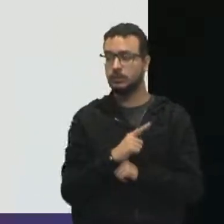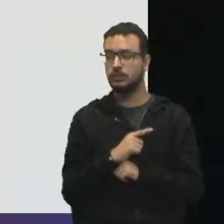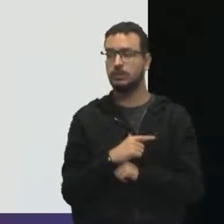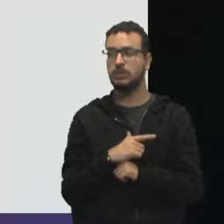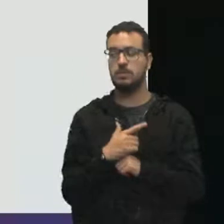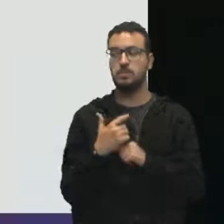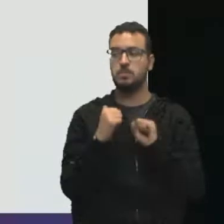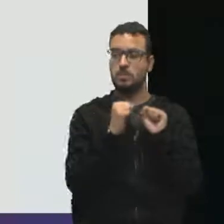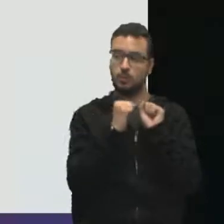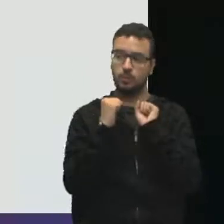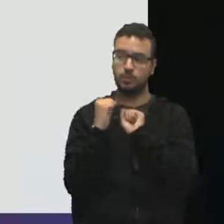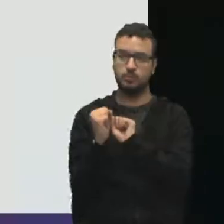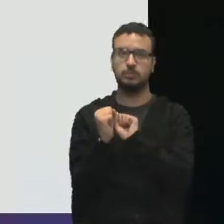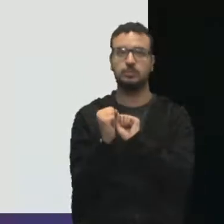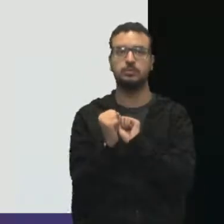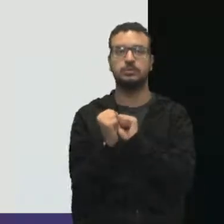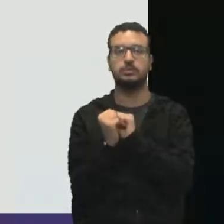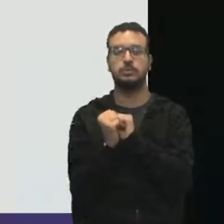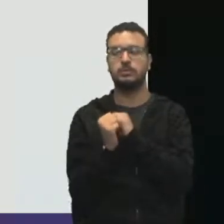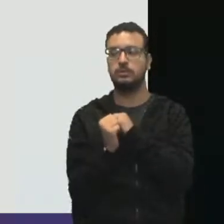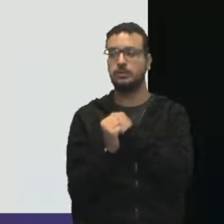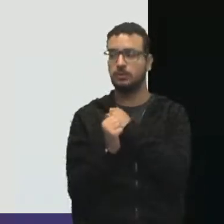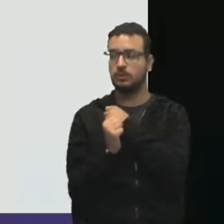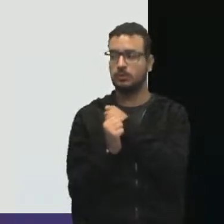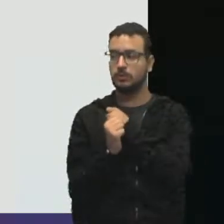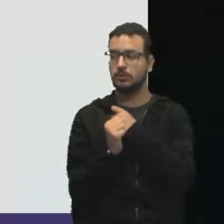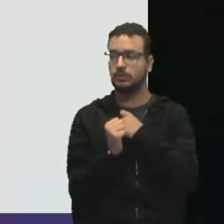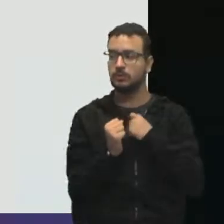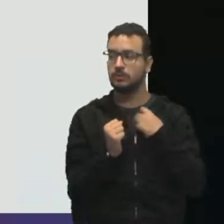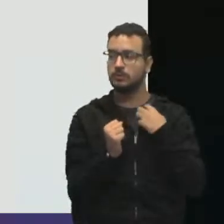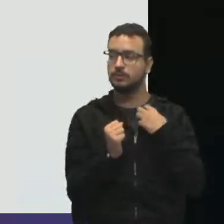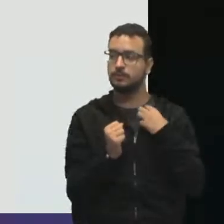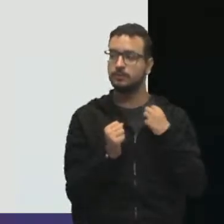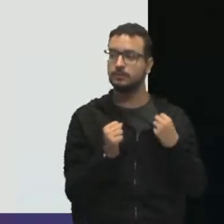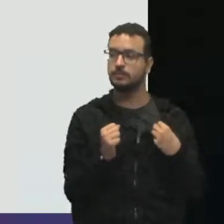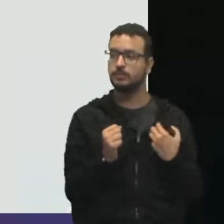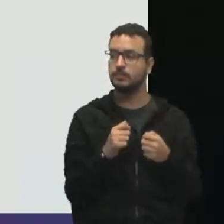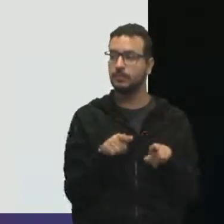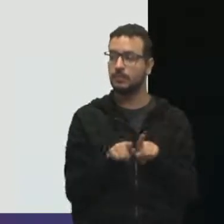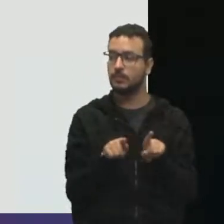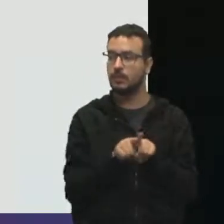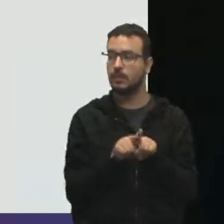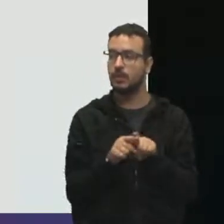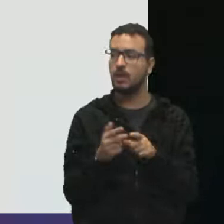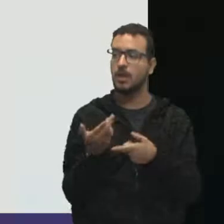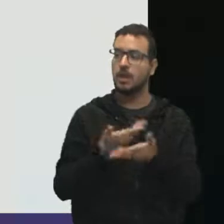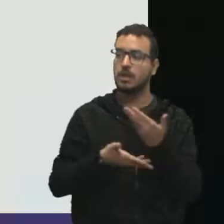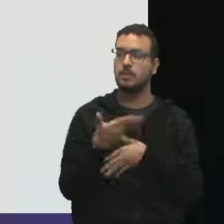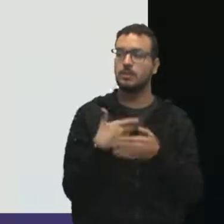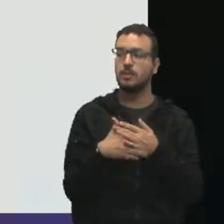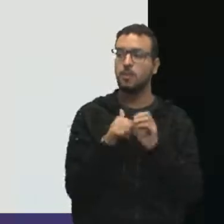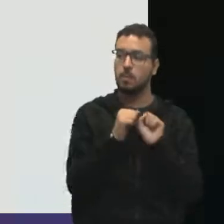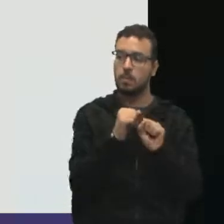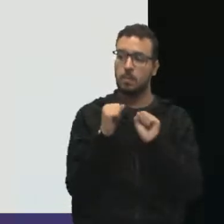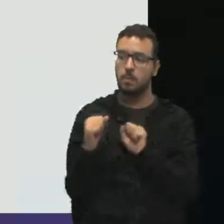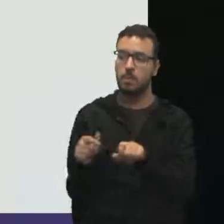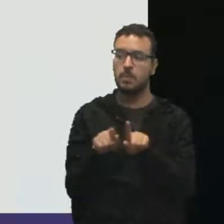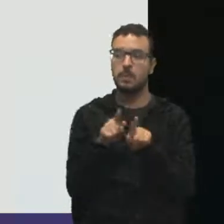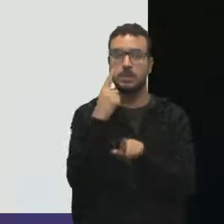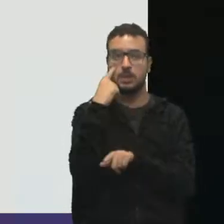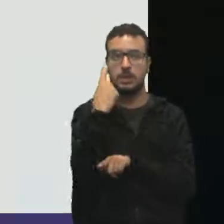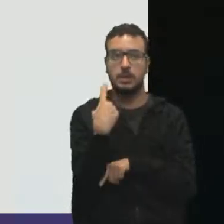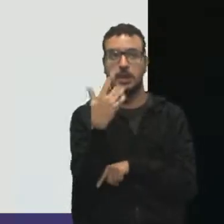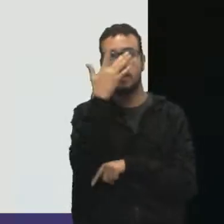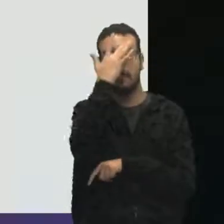pessoas com baixo poder e também a relação entre poder e interesse. Pessoas que têm muito interesse e